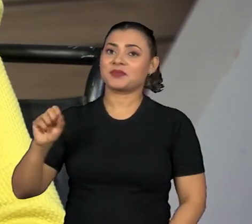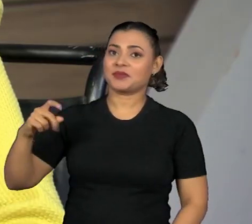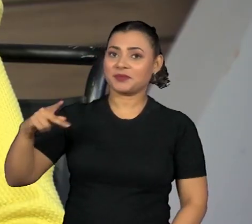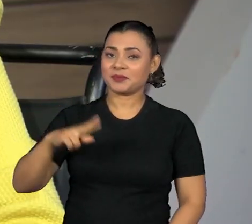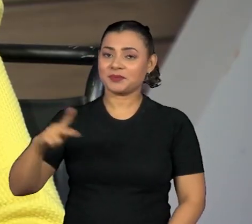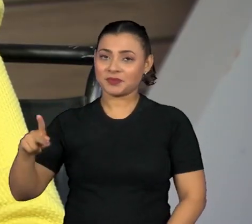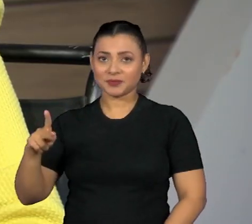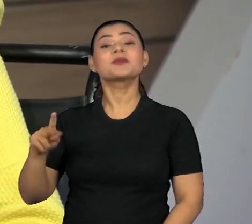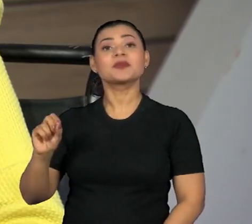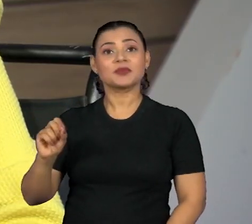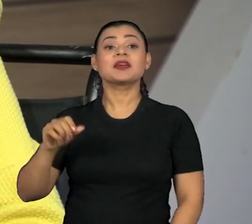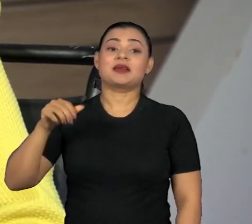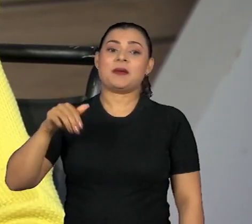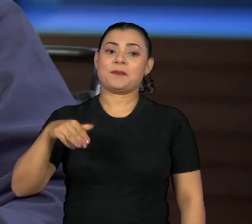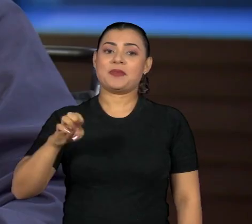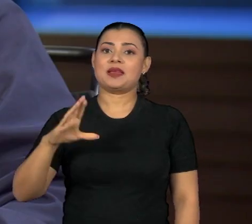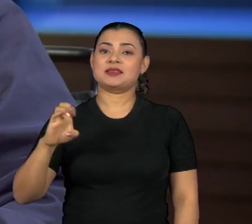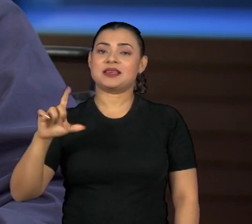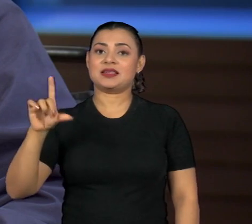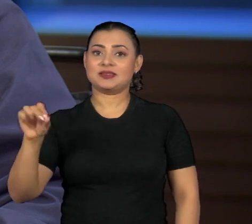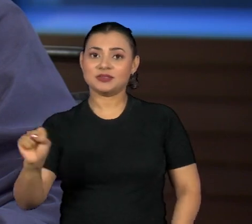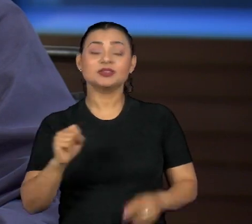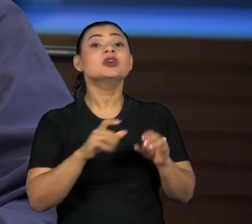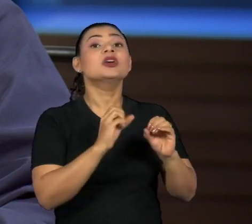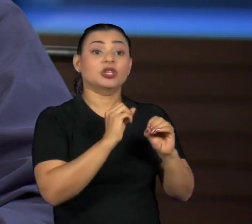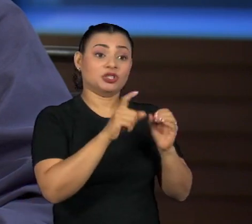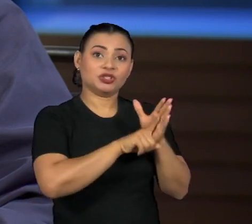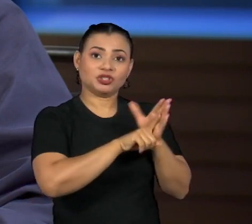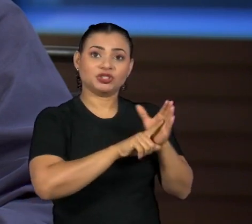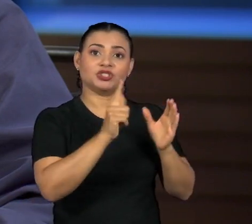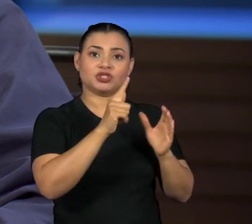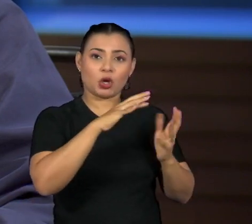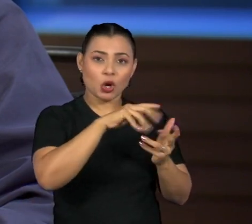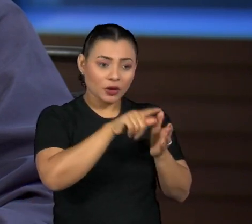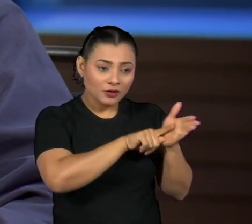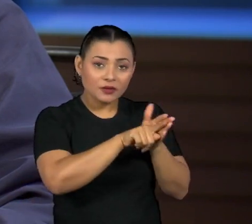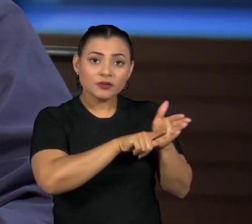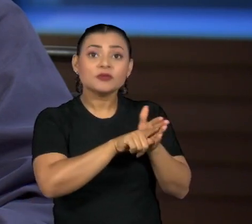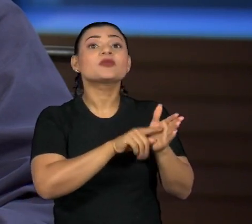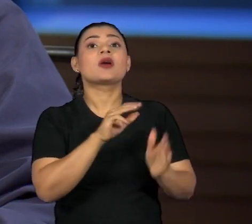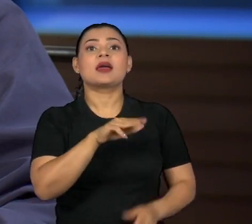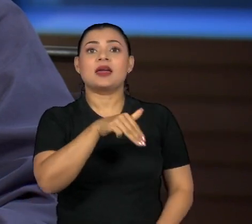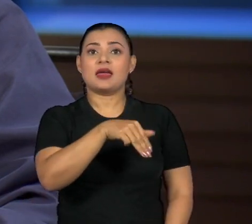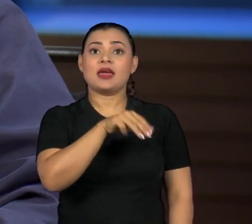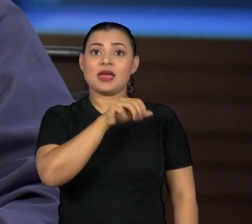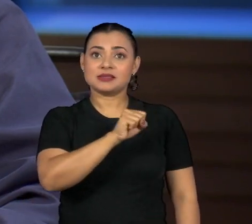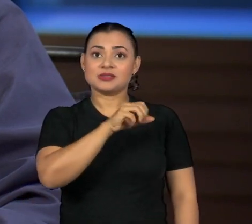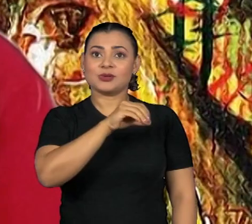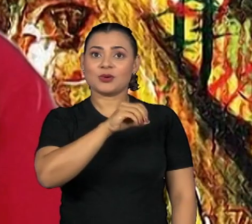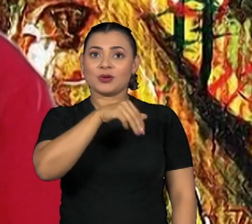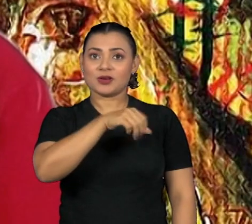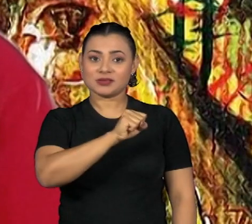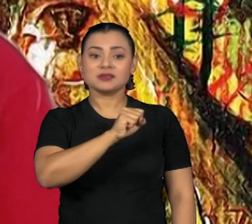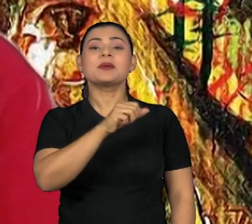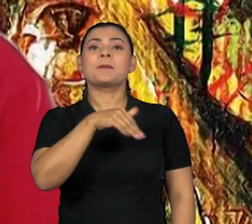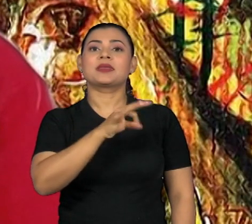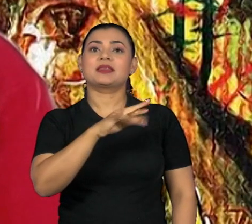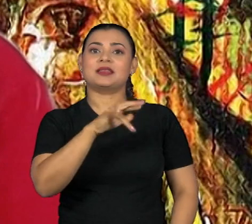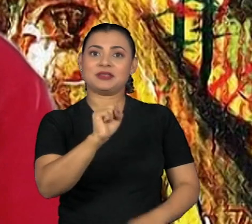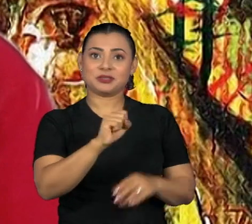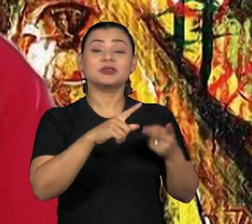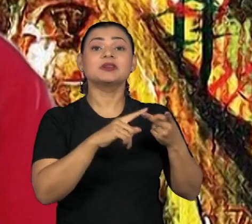professora da USP, o geógrafo Gustavo Veronese, coordenador da SOS Mata Atlântica e a liderança indígena e